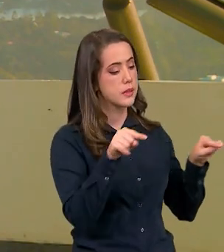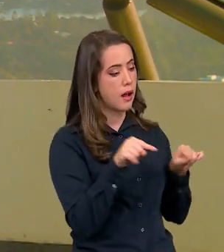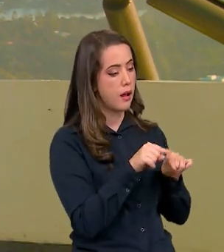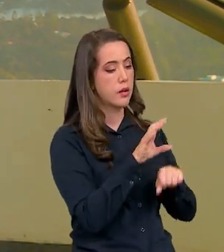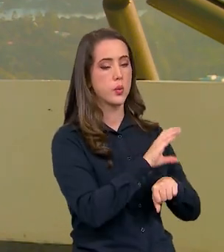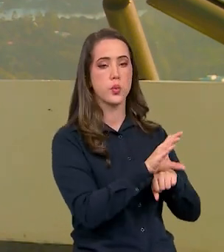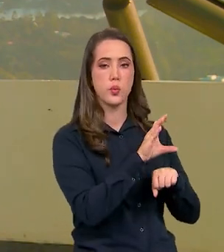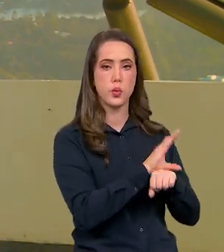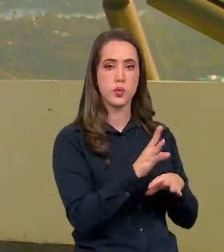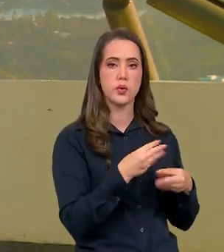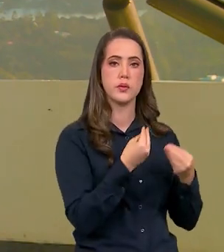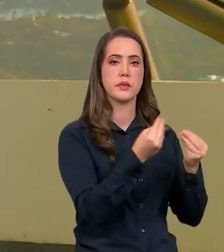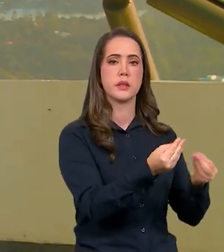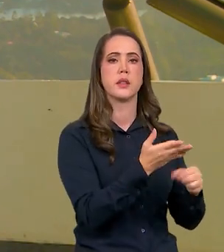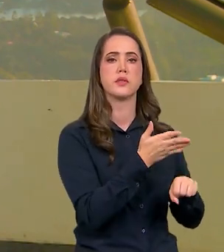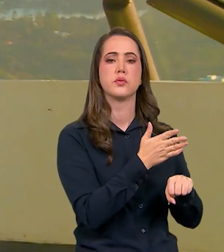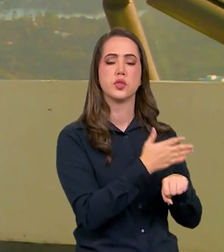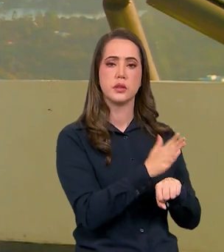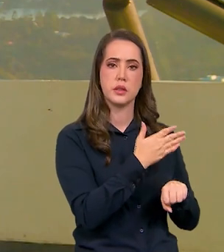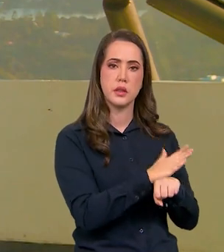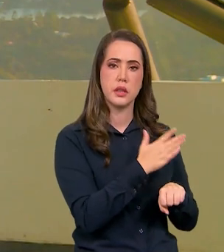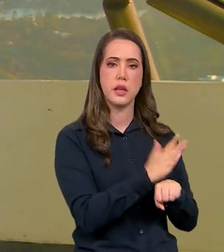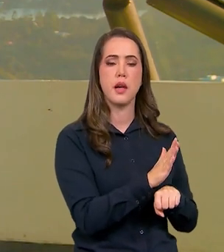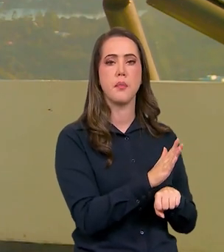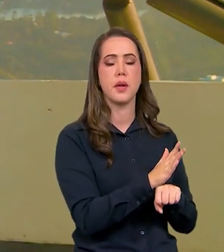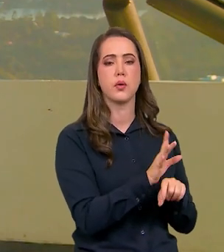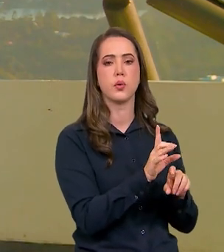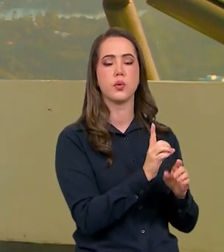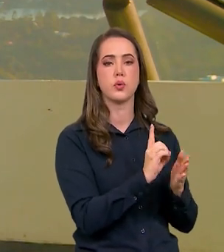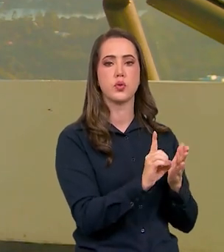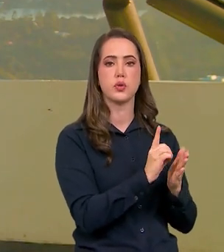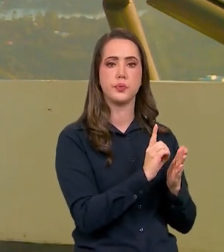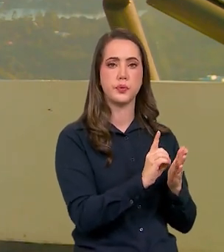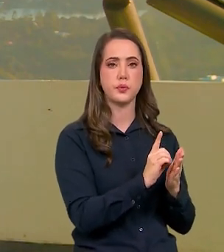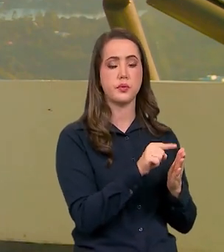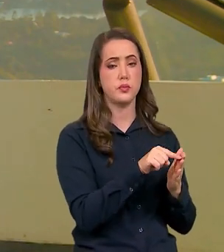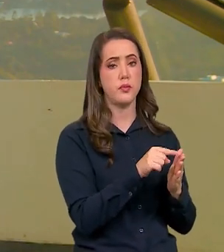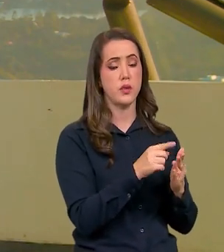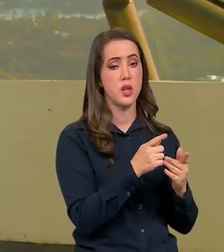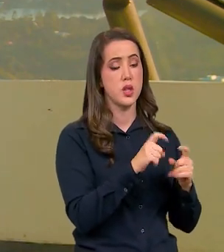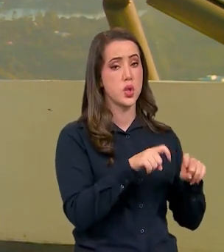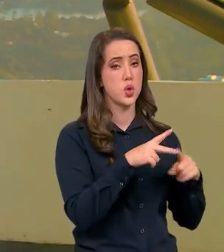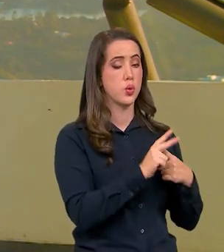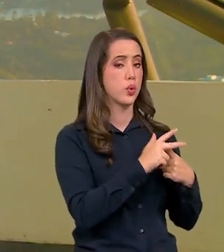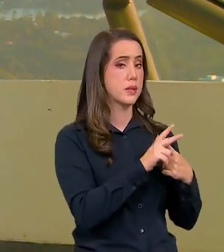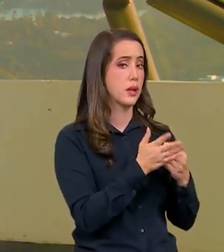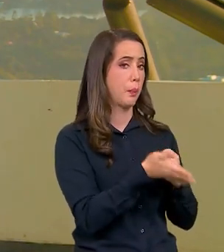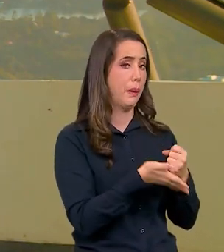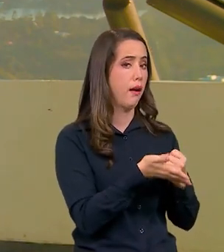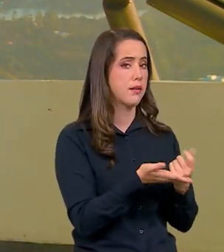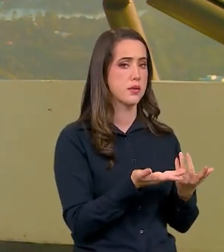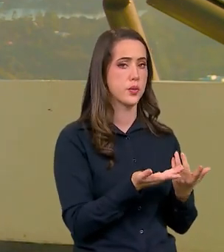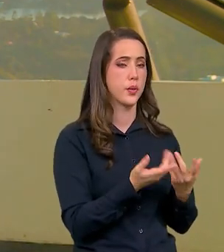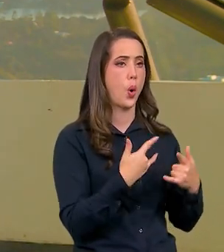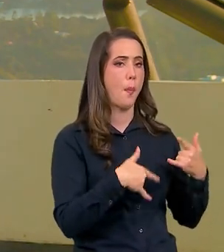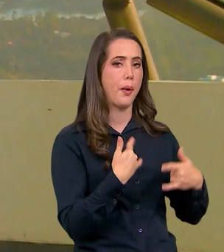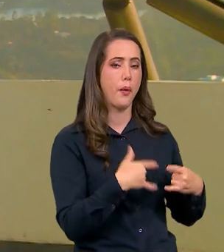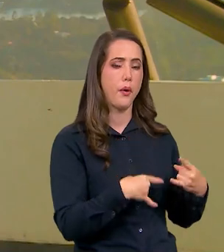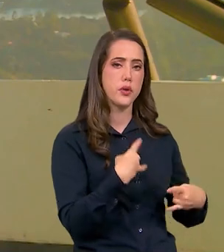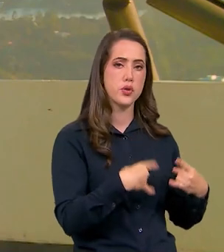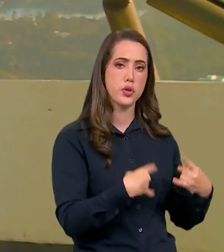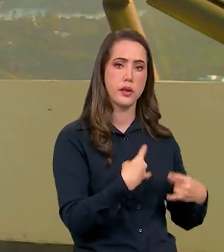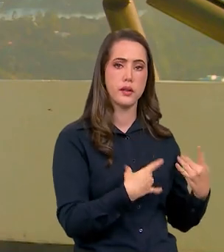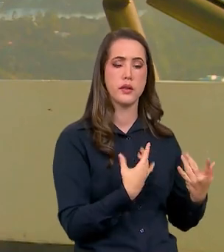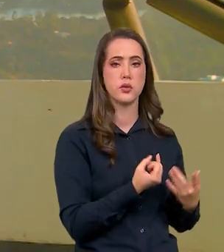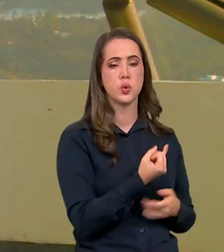cursos ofertados de habilidade digital de letramento de computação básica de vários tipos de cursos de robótica que